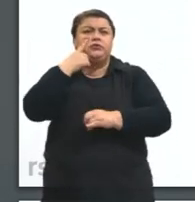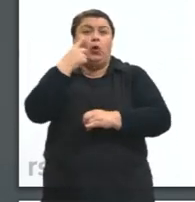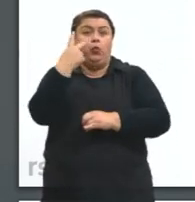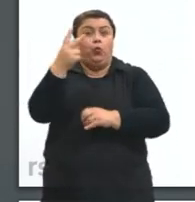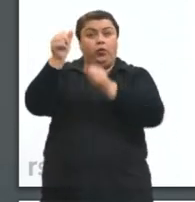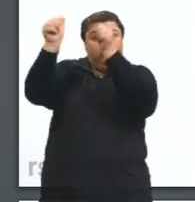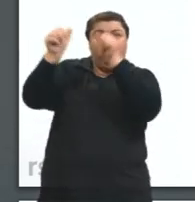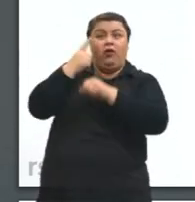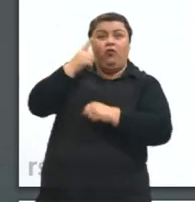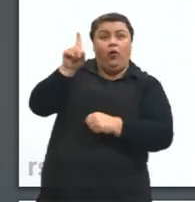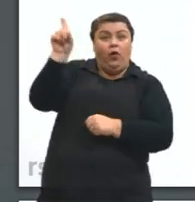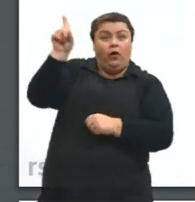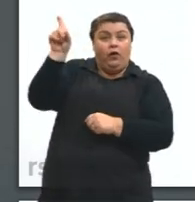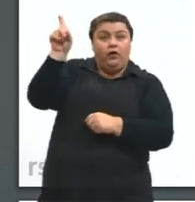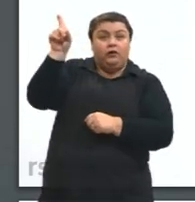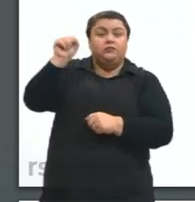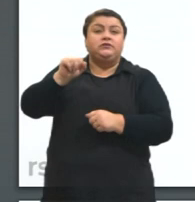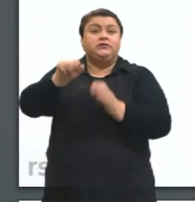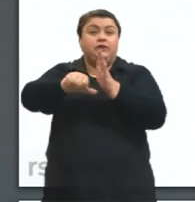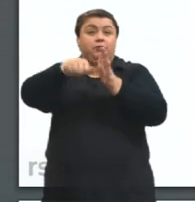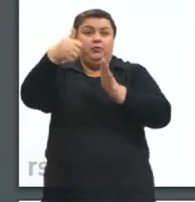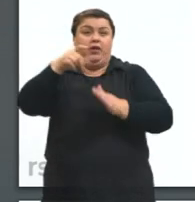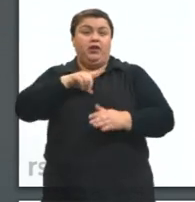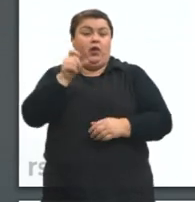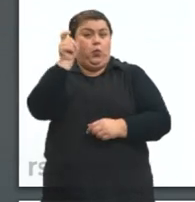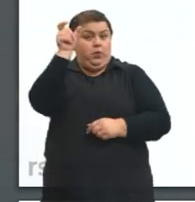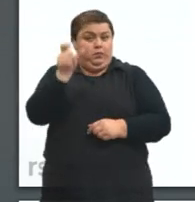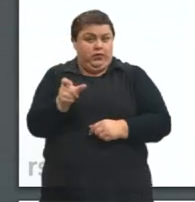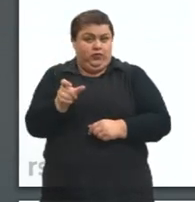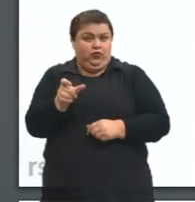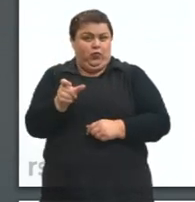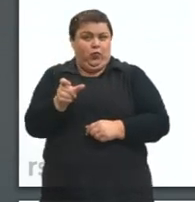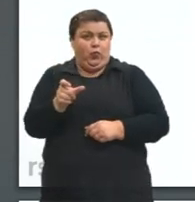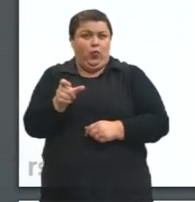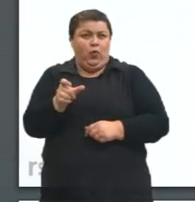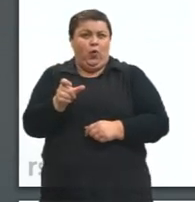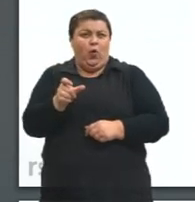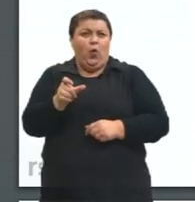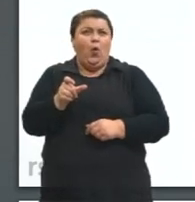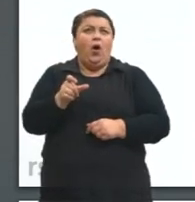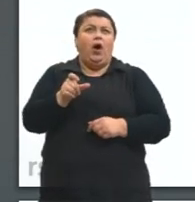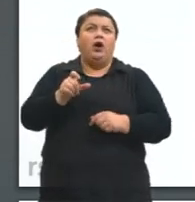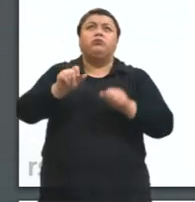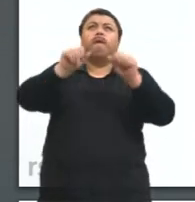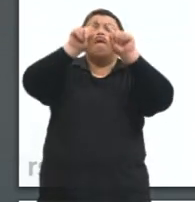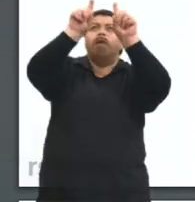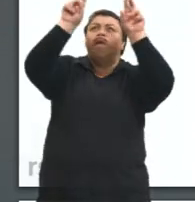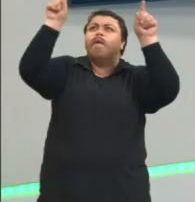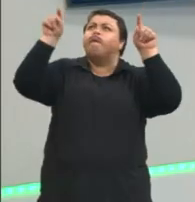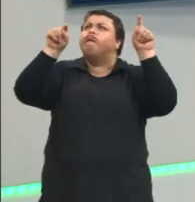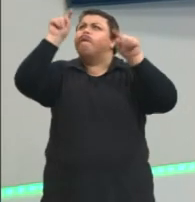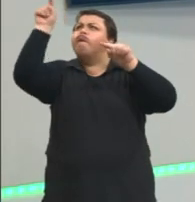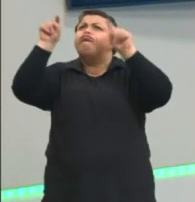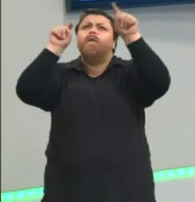Nessa primeira imagem, gente tem uma pessoa envolta, por várias abreviações que a gente usa